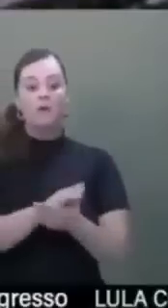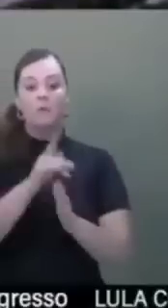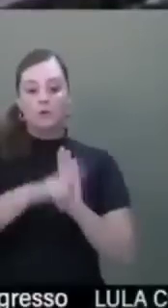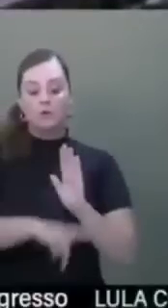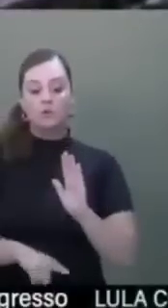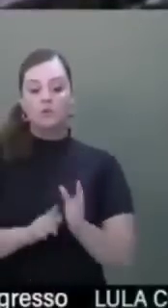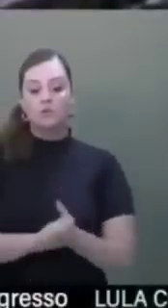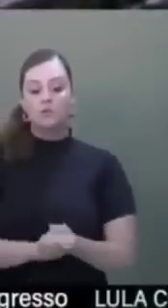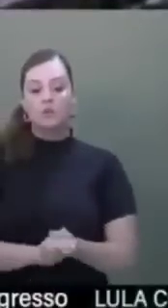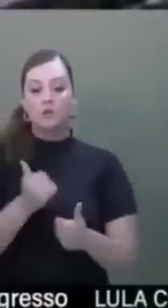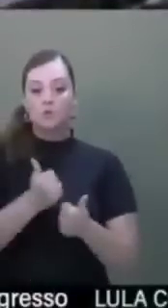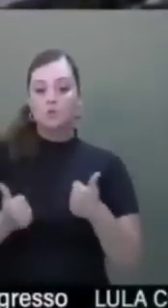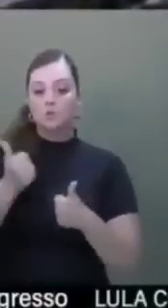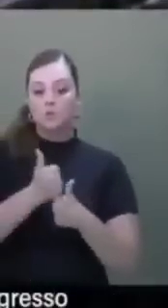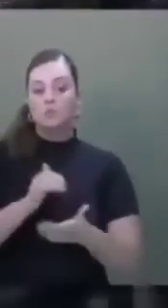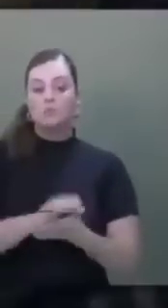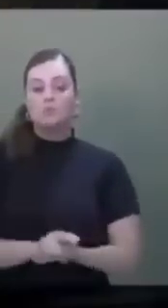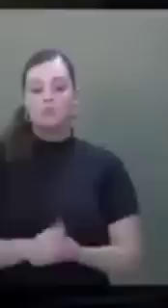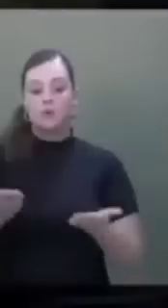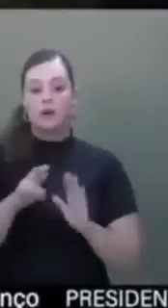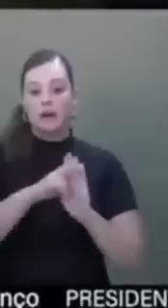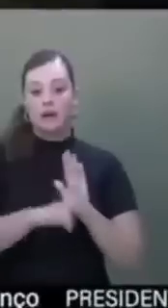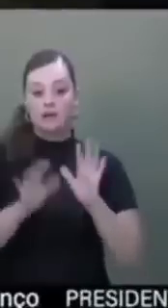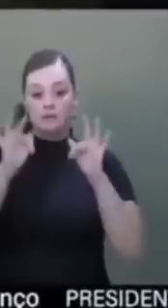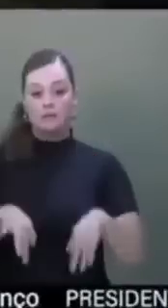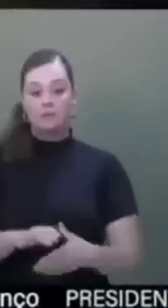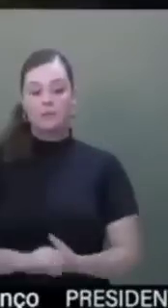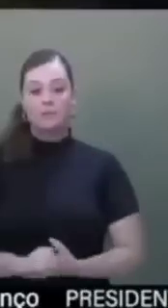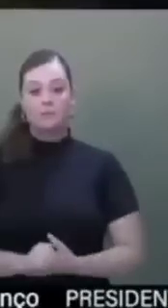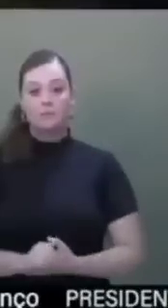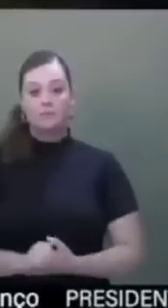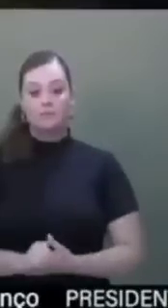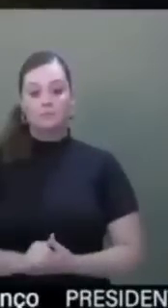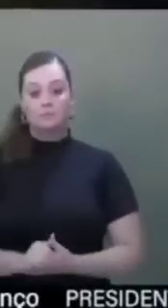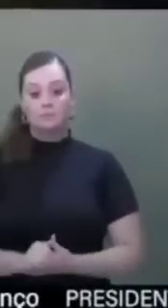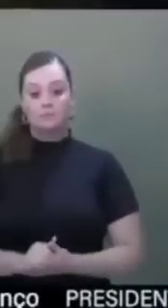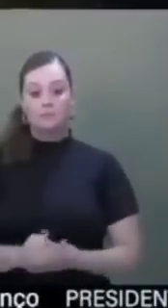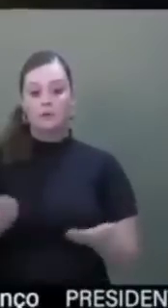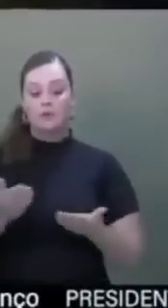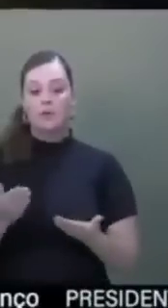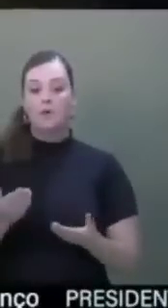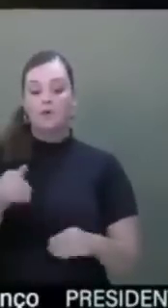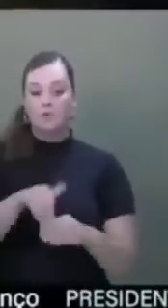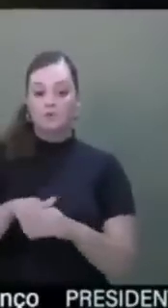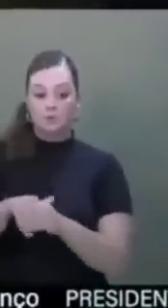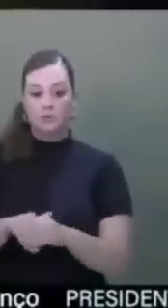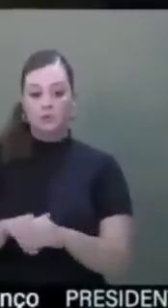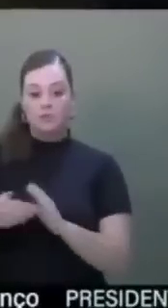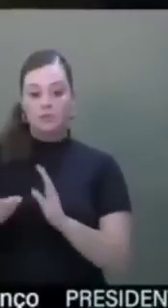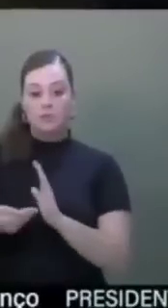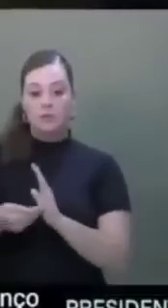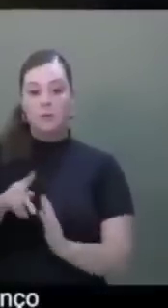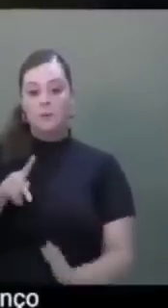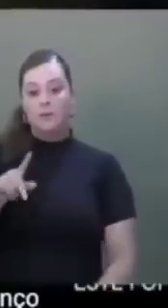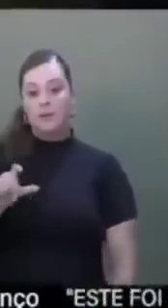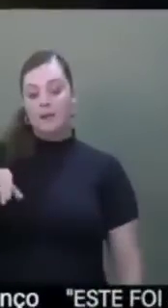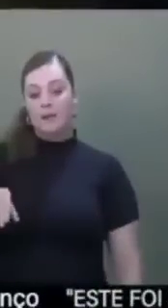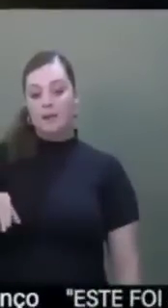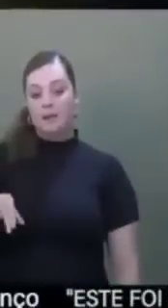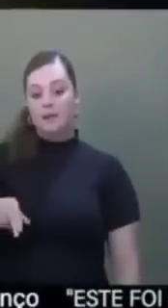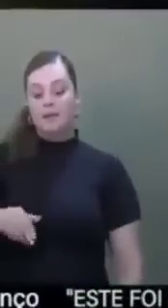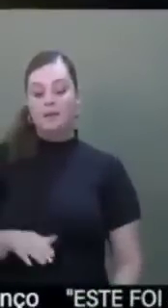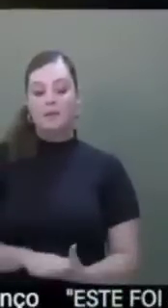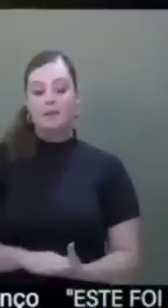projeto na forma do substitutivo, passa-se à redação final. Em votação na Câmara, redação final do PLN 32 de 2022.